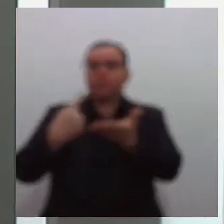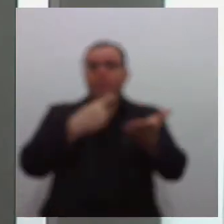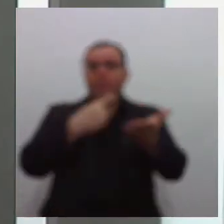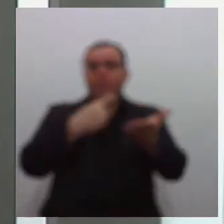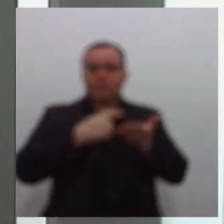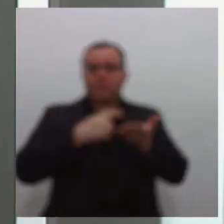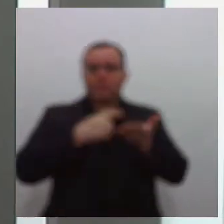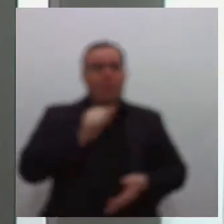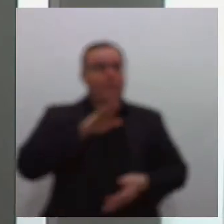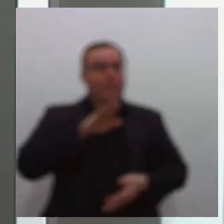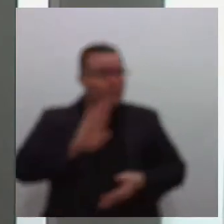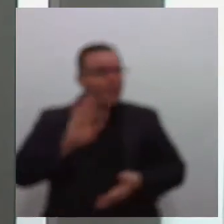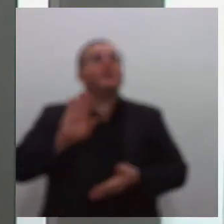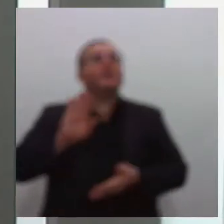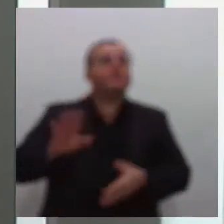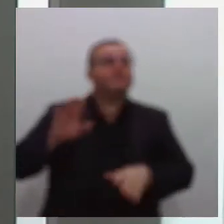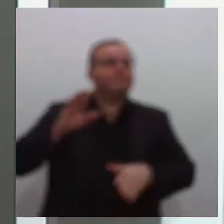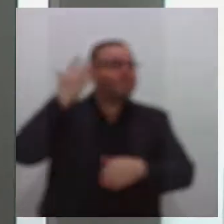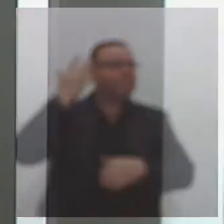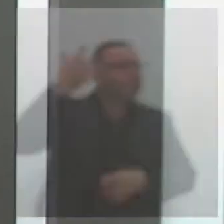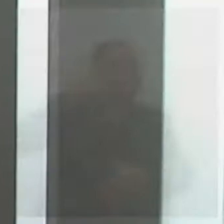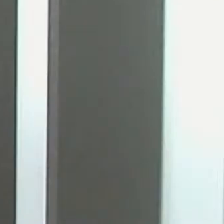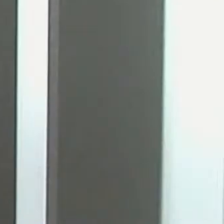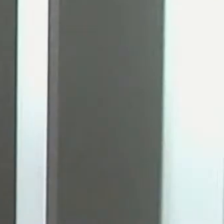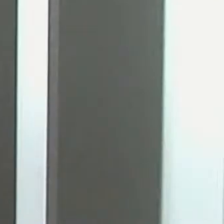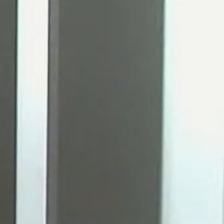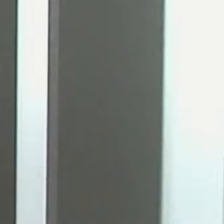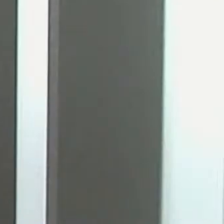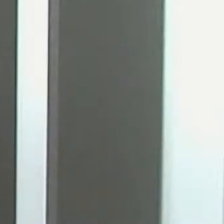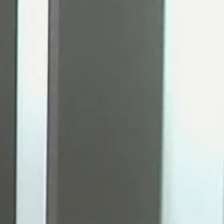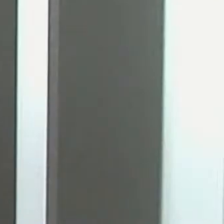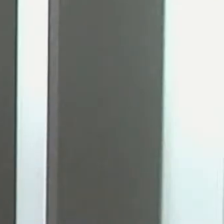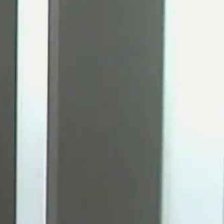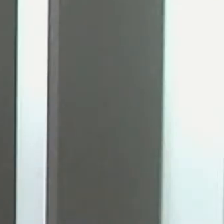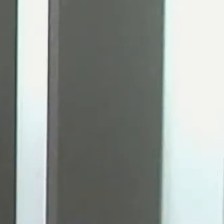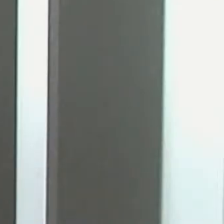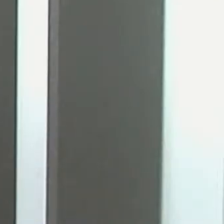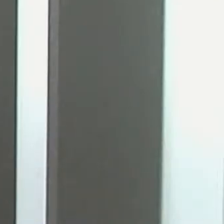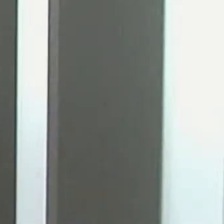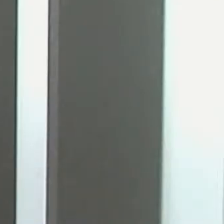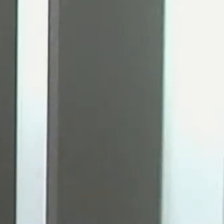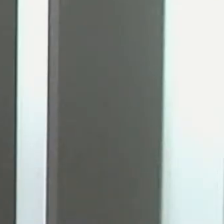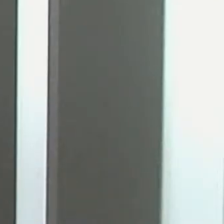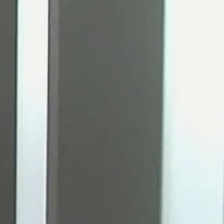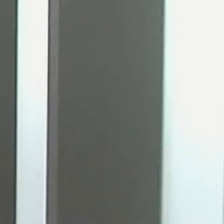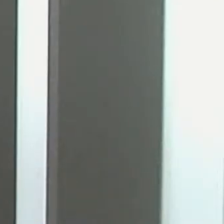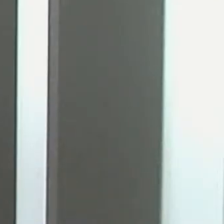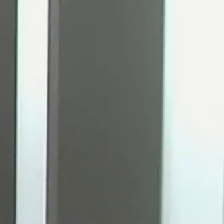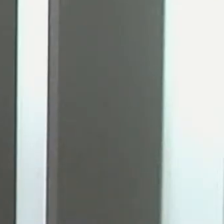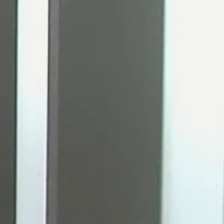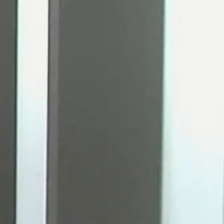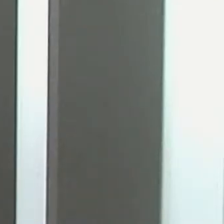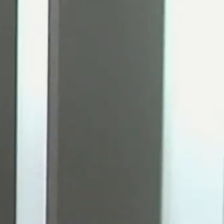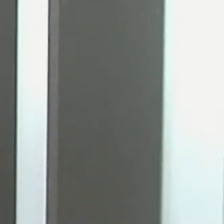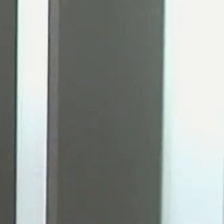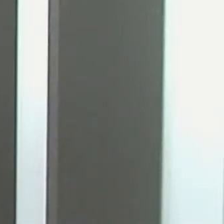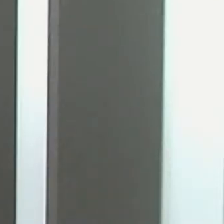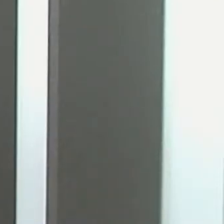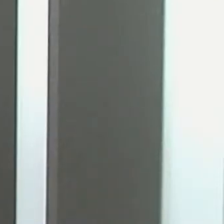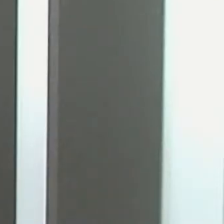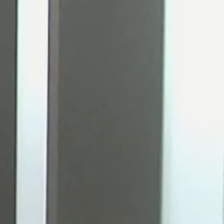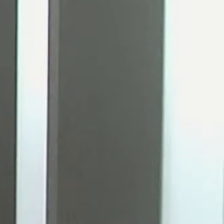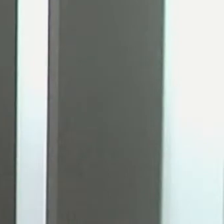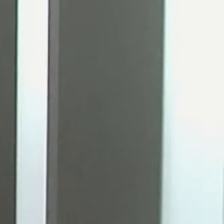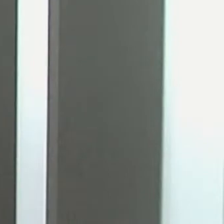alusivo ao Júlio das Pretas, hospital de cirurgia selecionado em projeto nacional sobre segurança do paciente. E novo